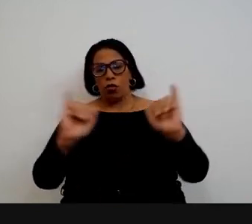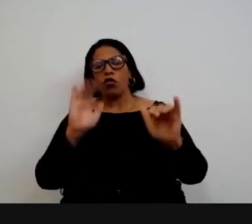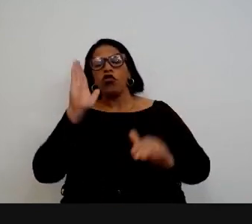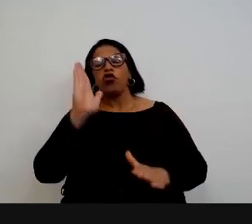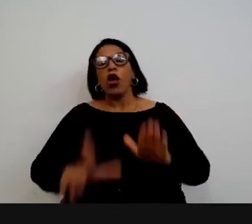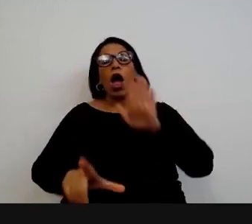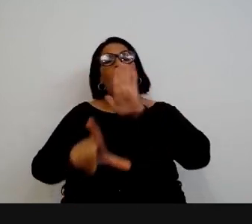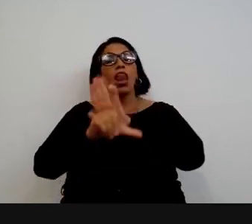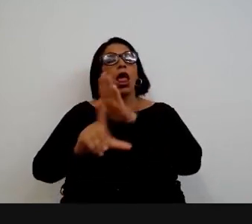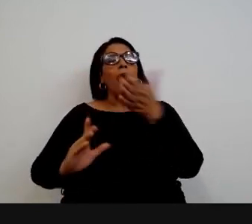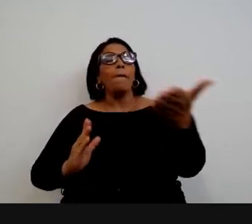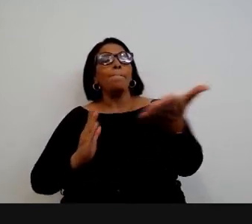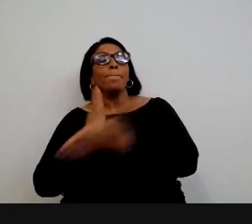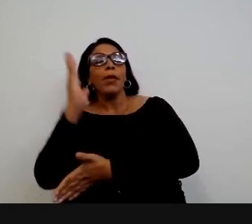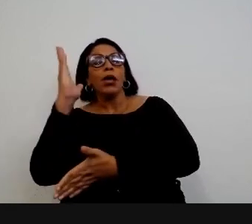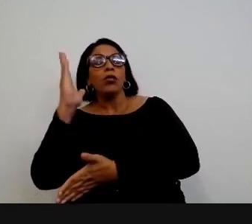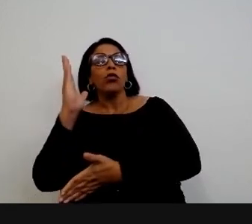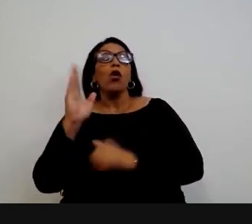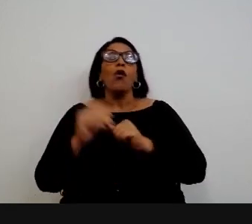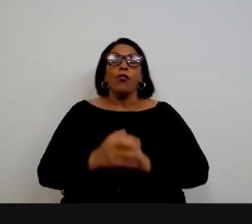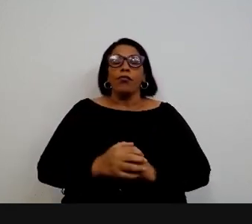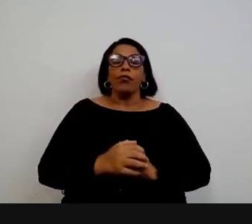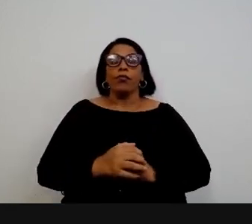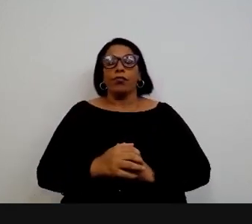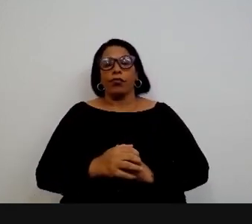promulgada e entrou em vigência